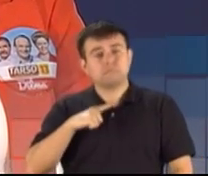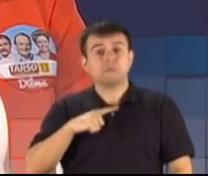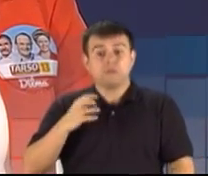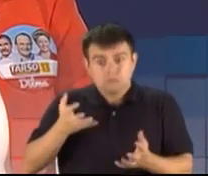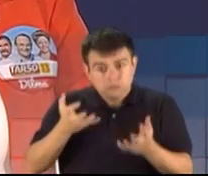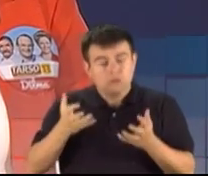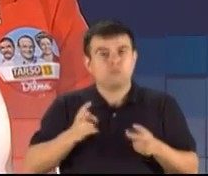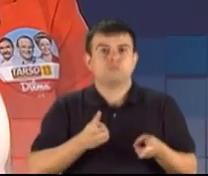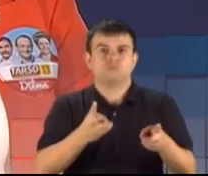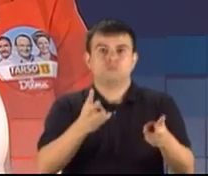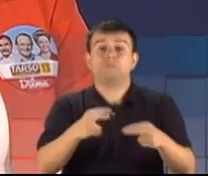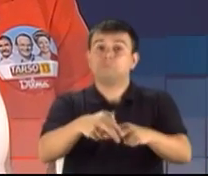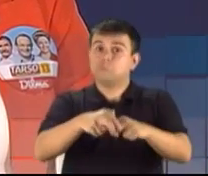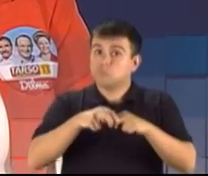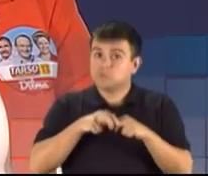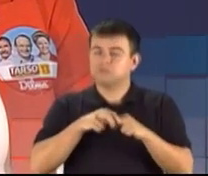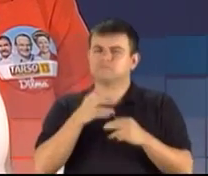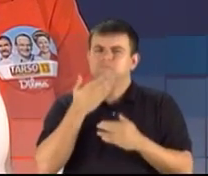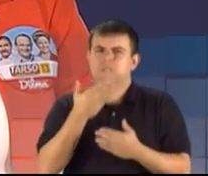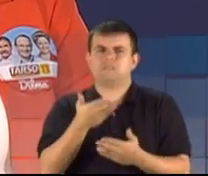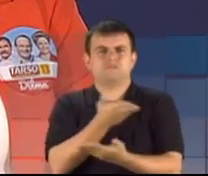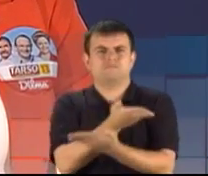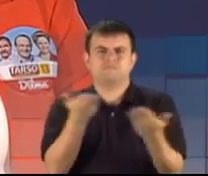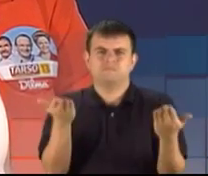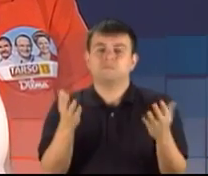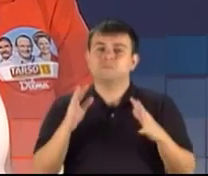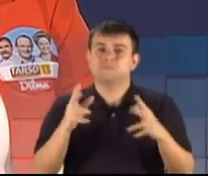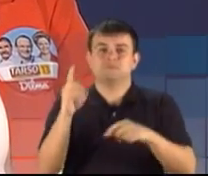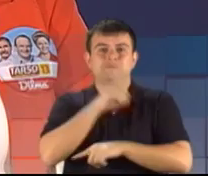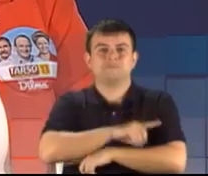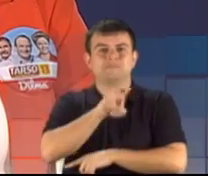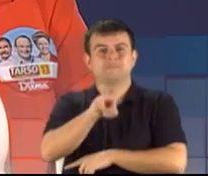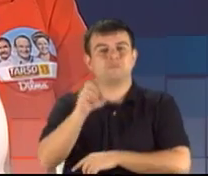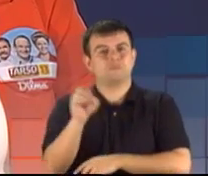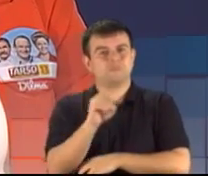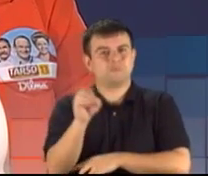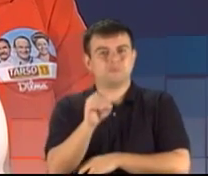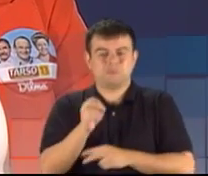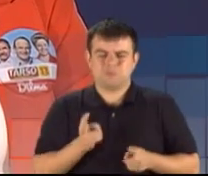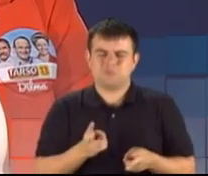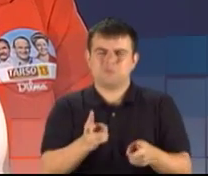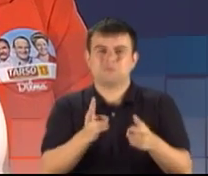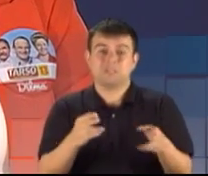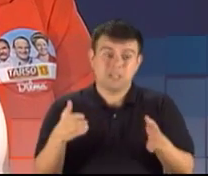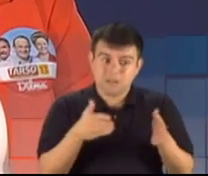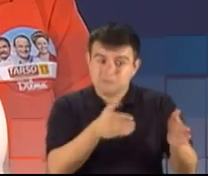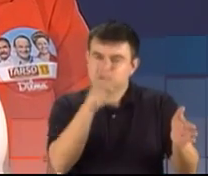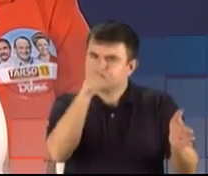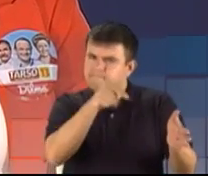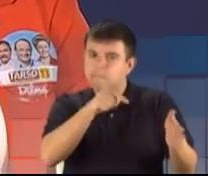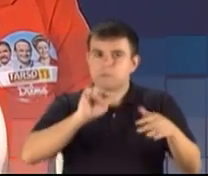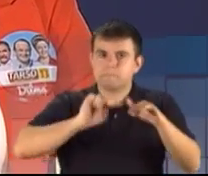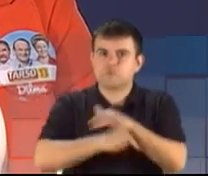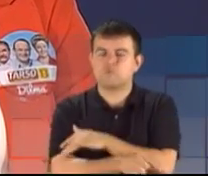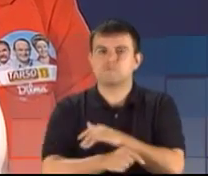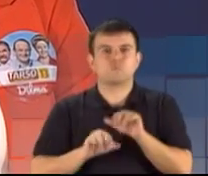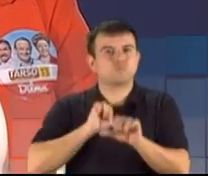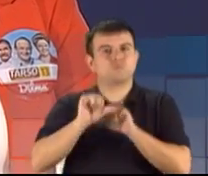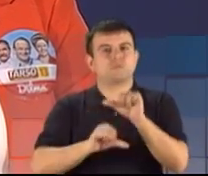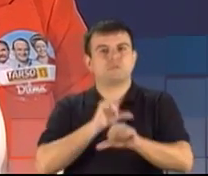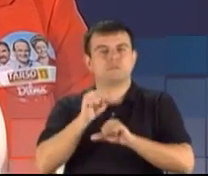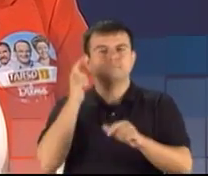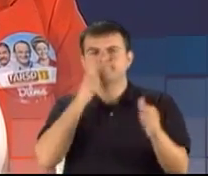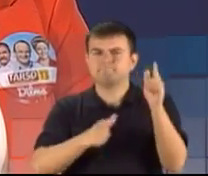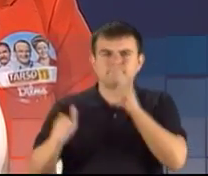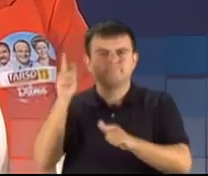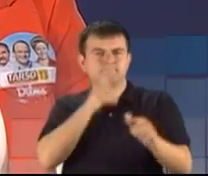Por isso, eu peço que no dia 5 de outubro, nós continuamos com esse caminho de aprofundar as mudanças por mais conquistas.